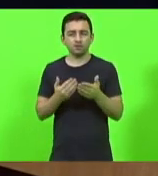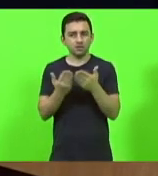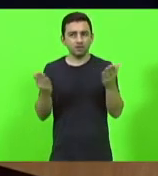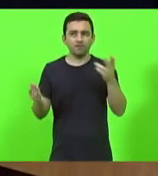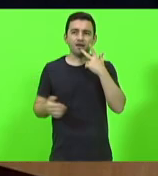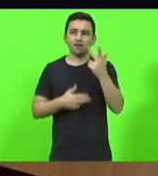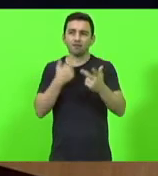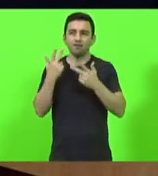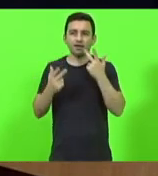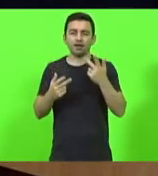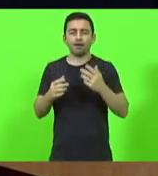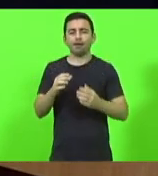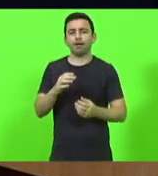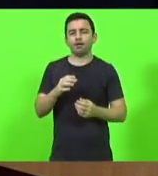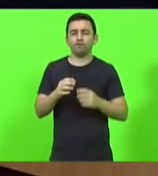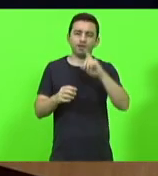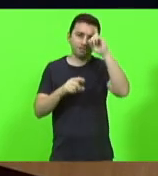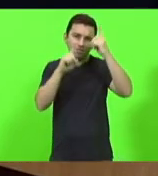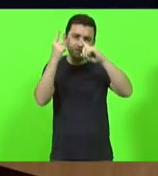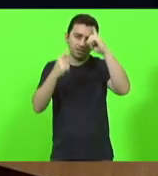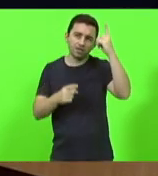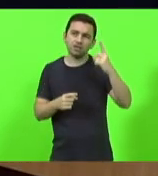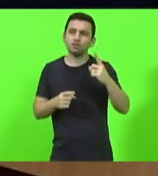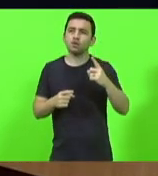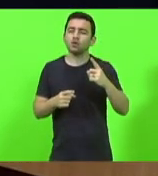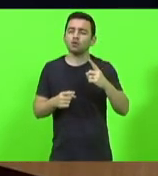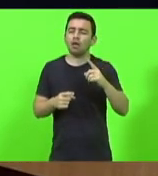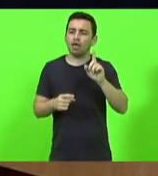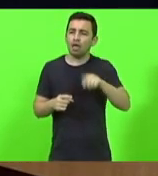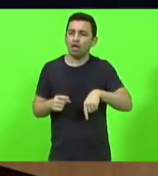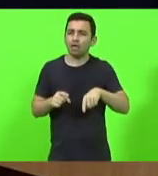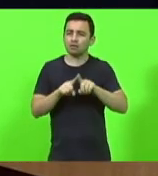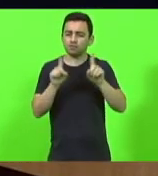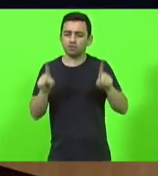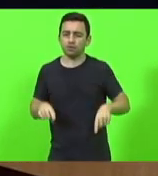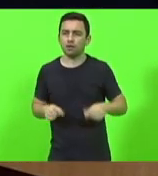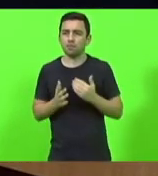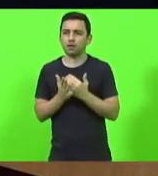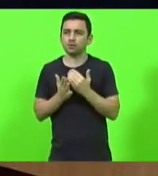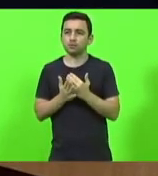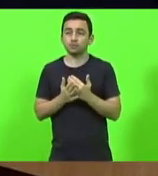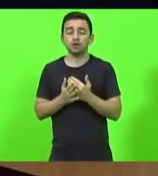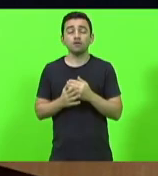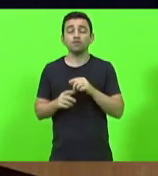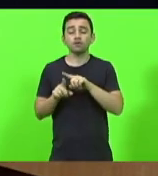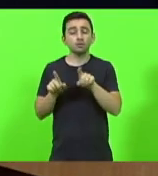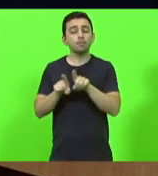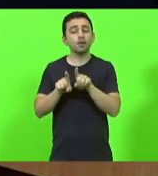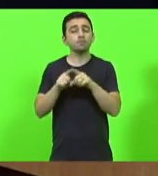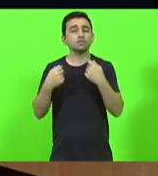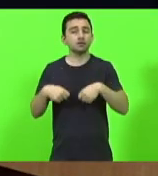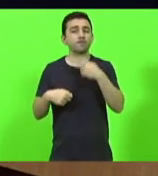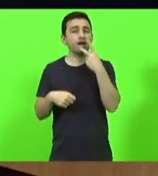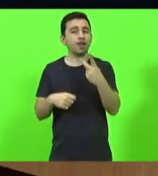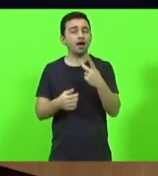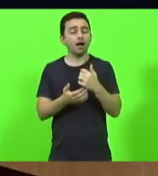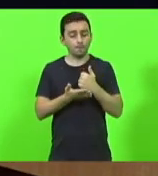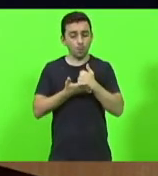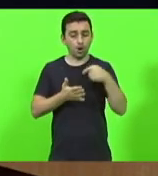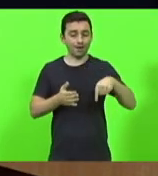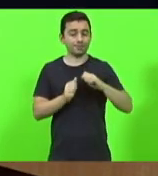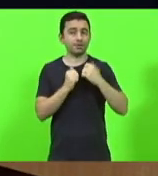estão criando cargo, fala também para o povo entender que o governo do Estado, com o apoio da Assembleia Legislativa,